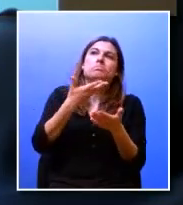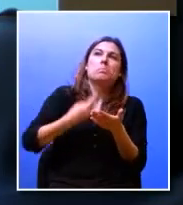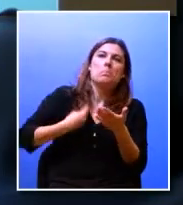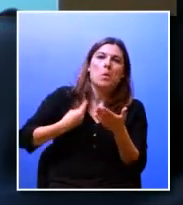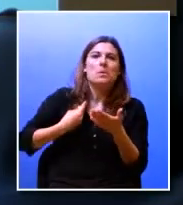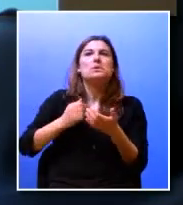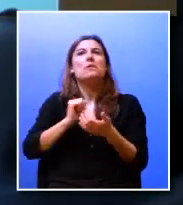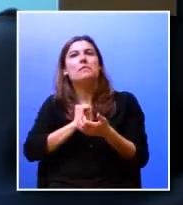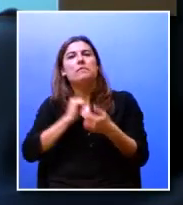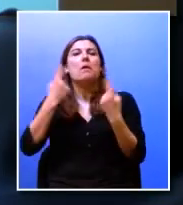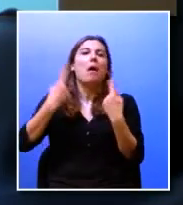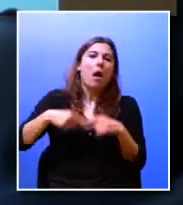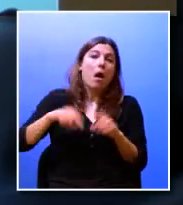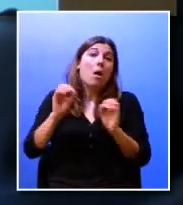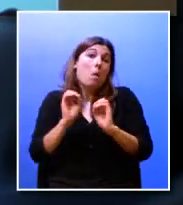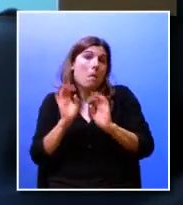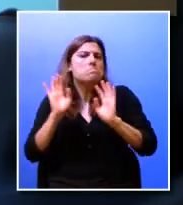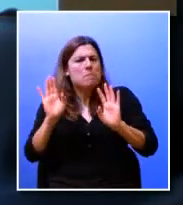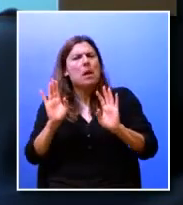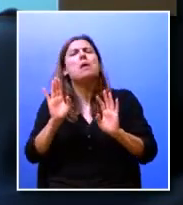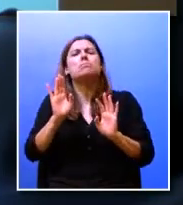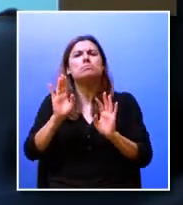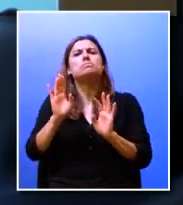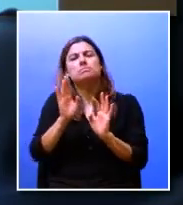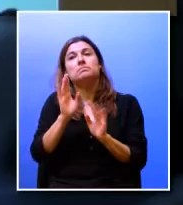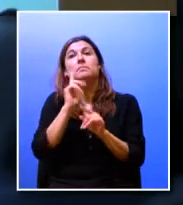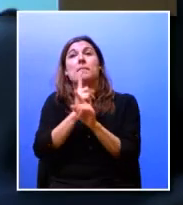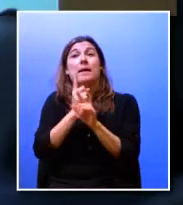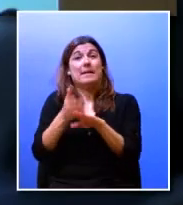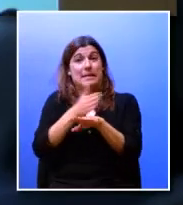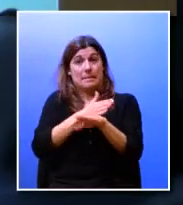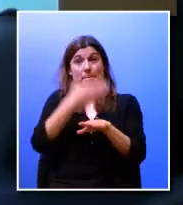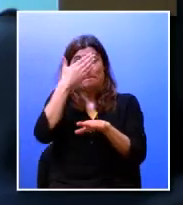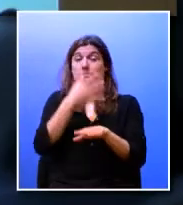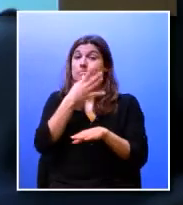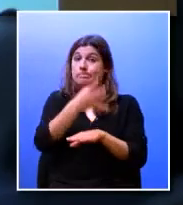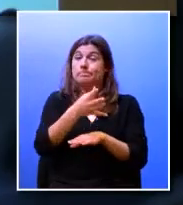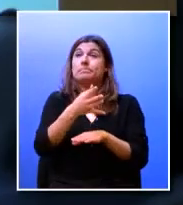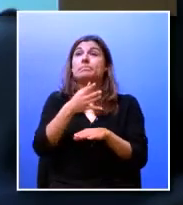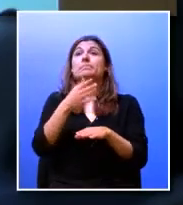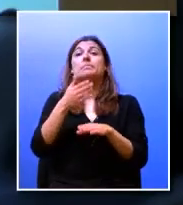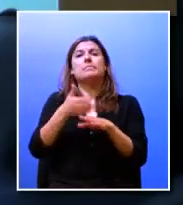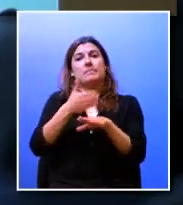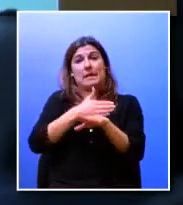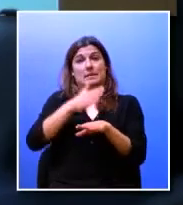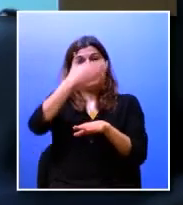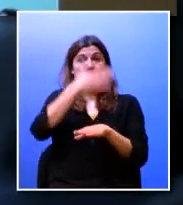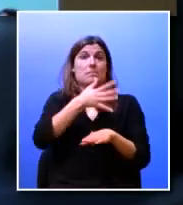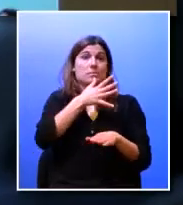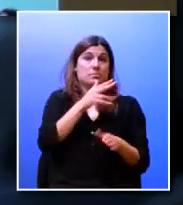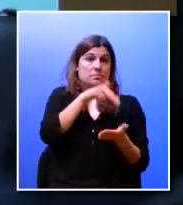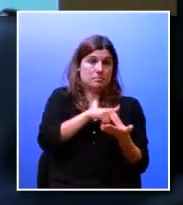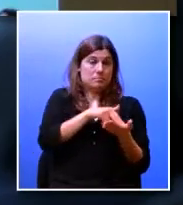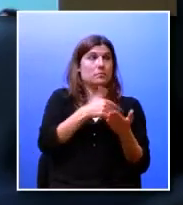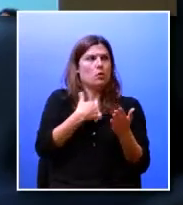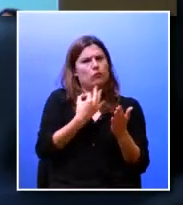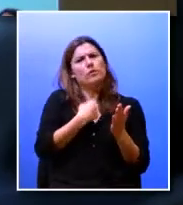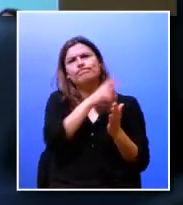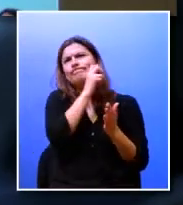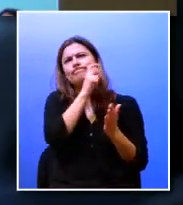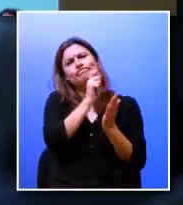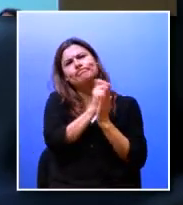nós possamos ter e claro partilho e registrei com muito agrado a intervenção anterior e algumas notas tirei